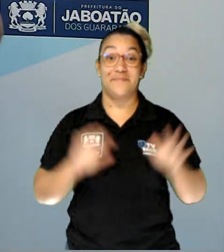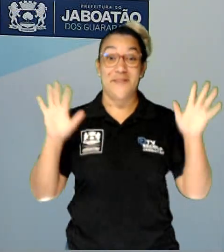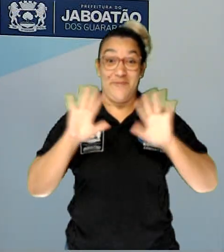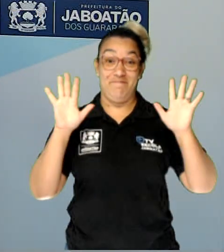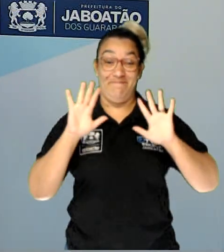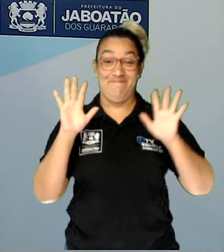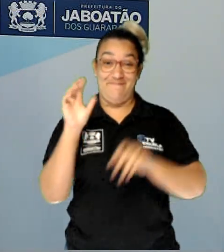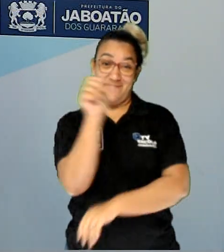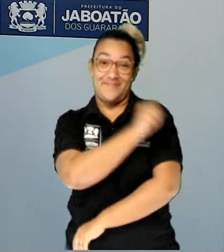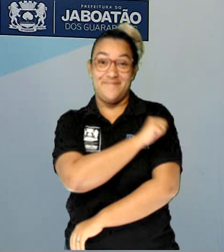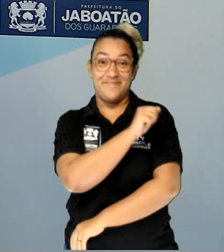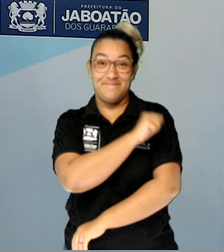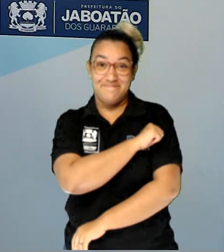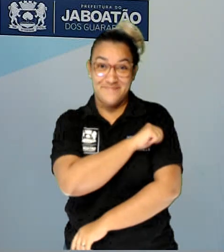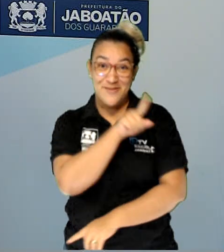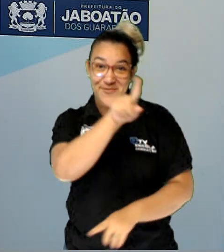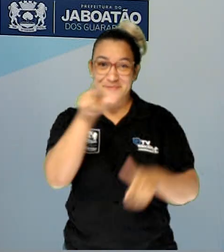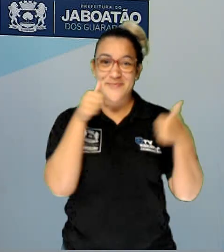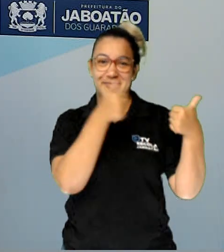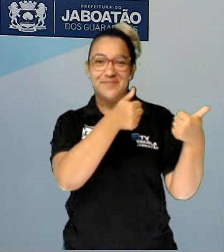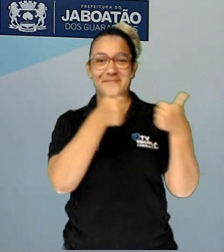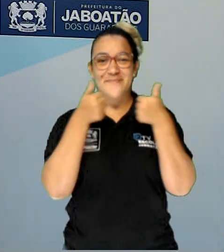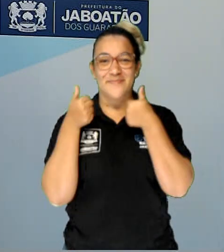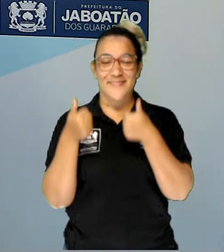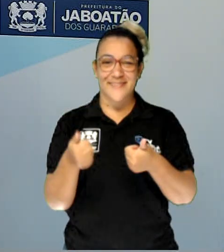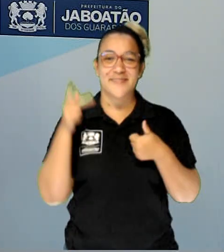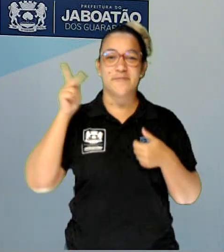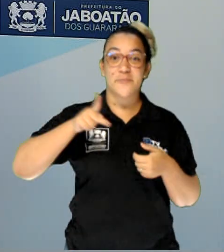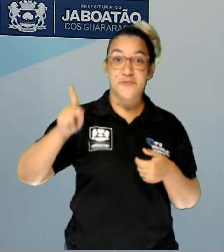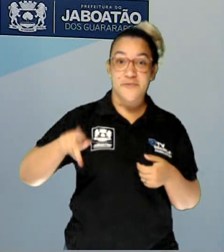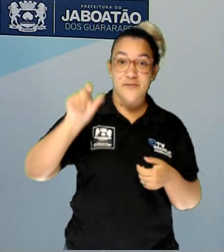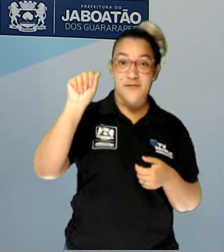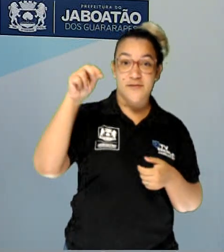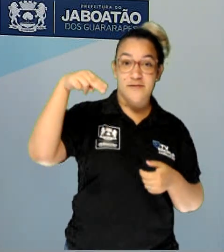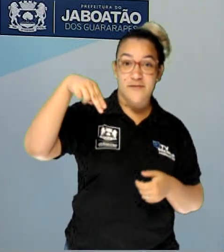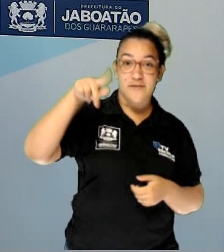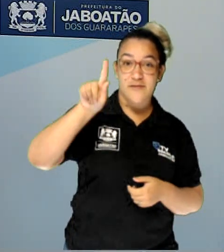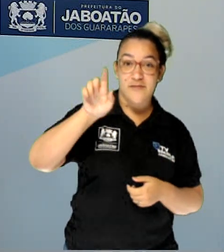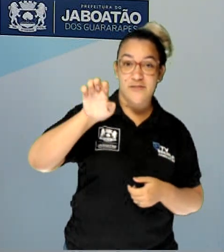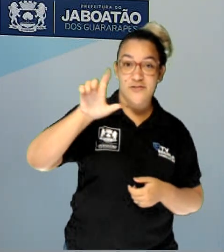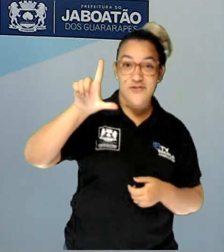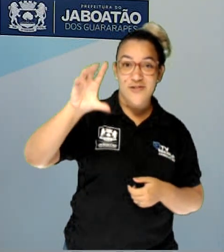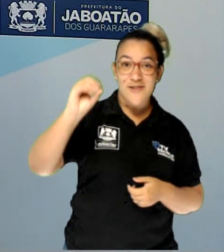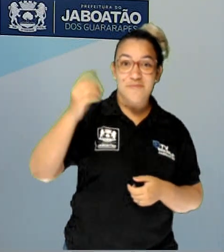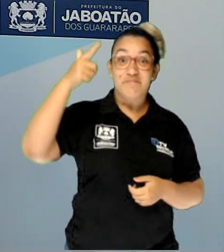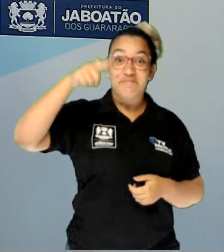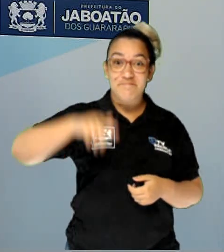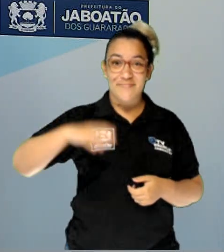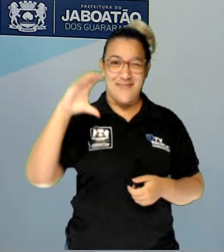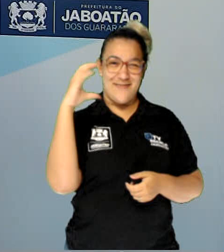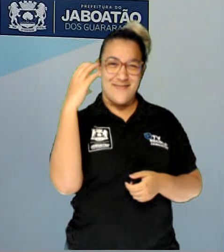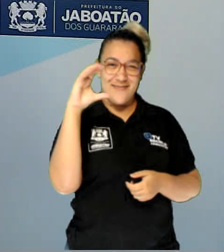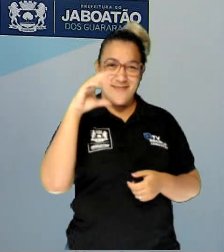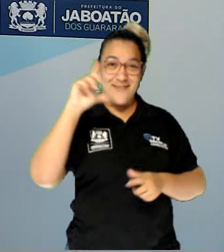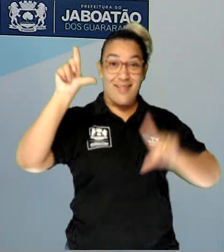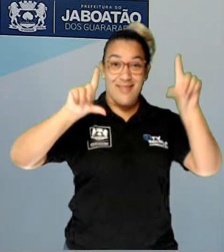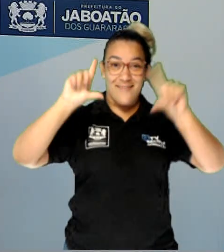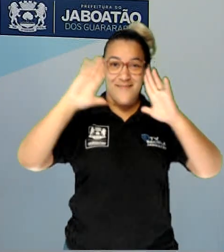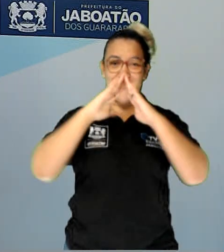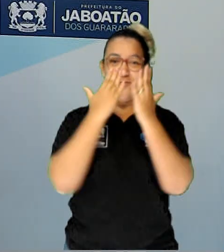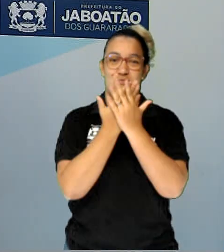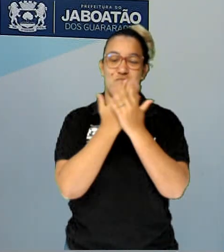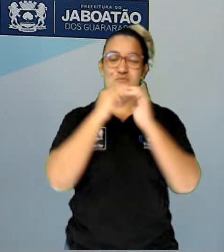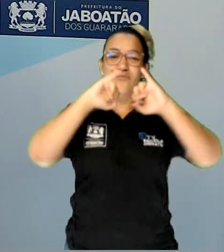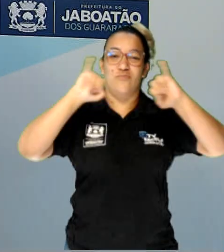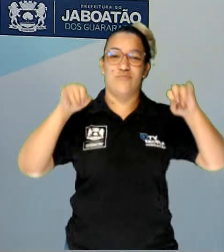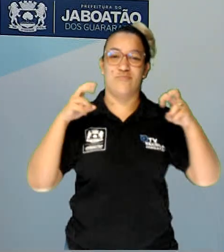Salve, salve estudantes, tudo bom com vocês? Eu sou Angelo Branco, mais uma aula de ciências aqui na TV Escola Jaboatão.